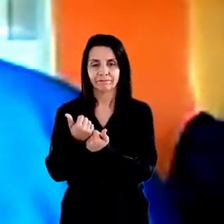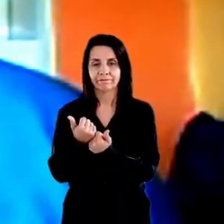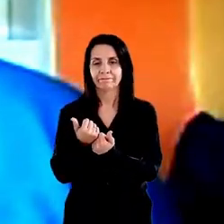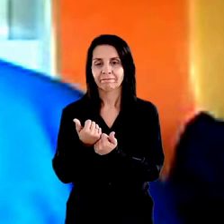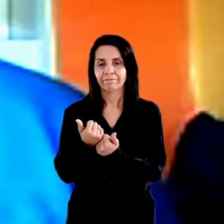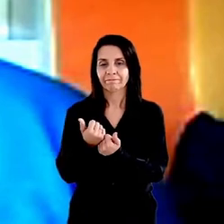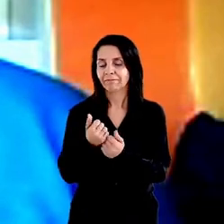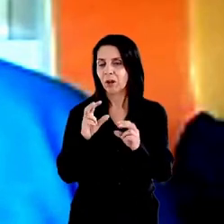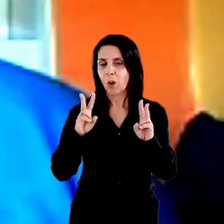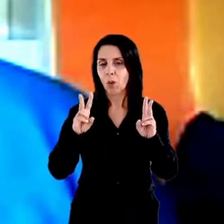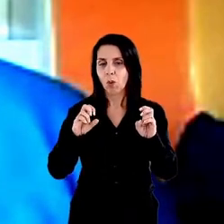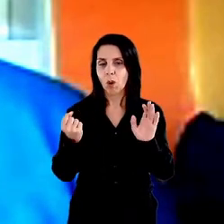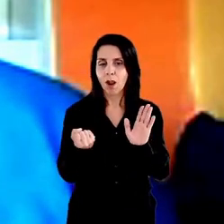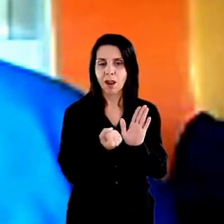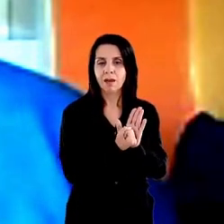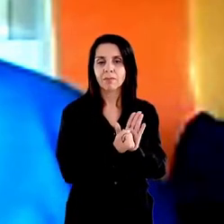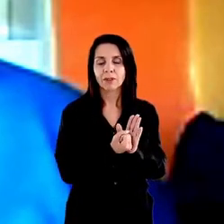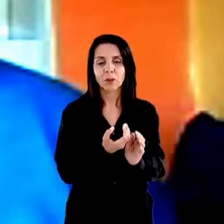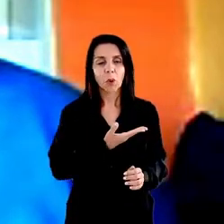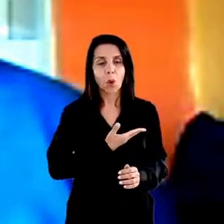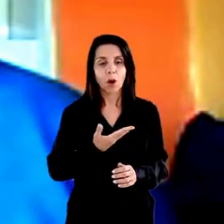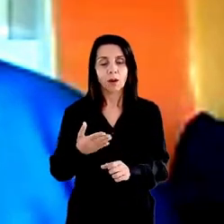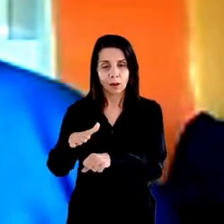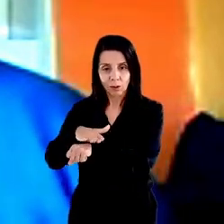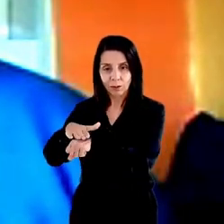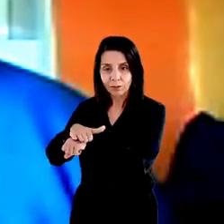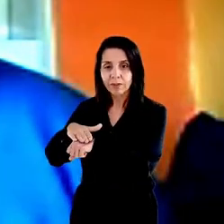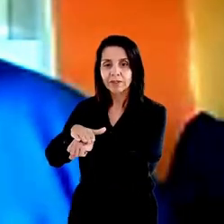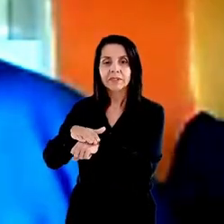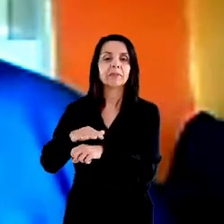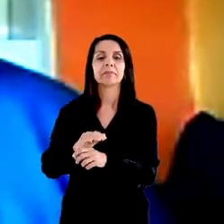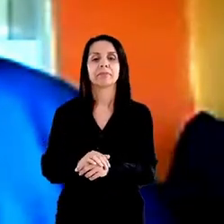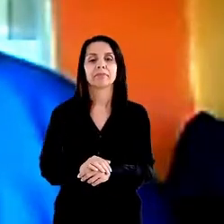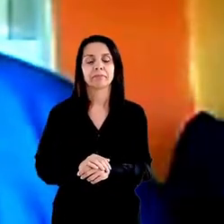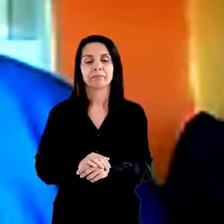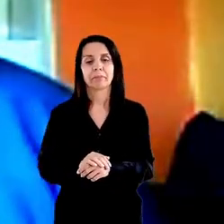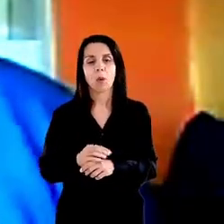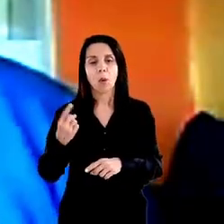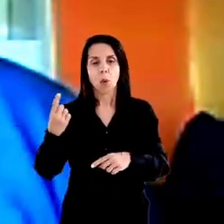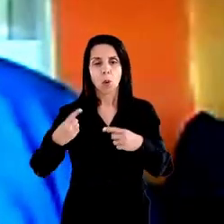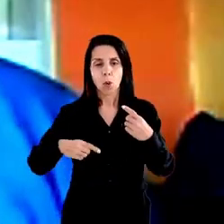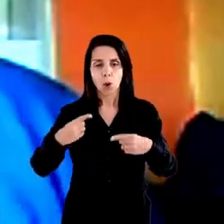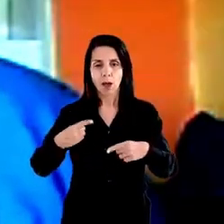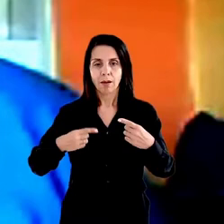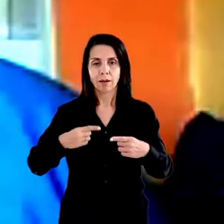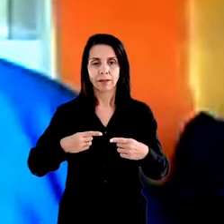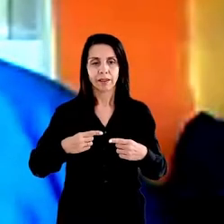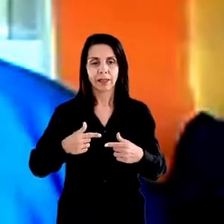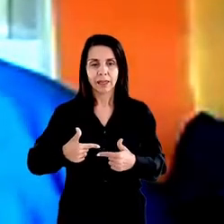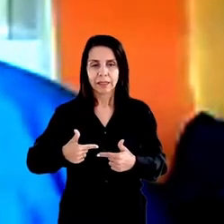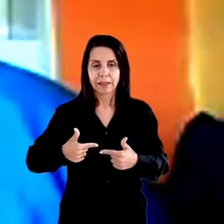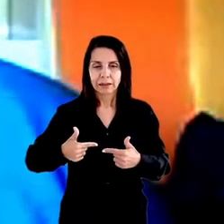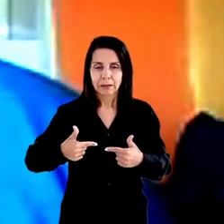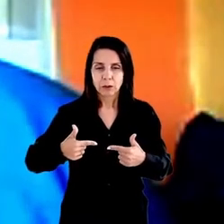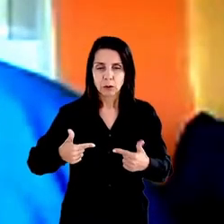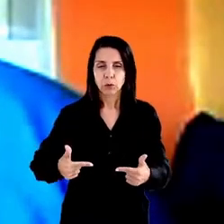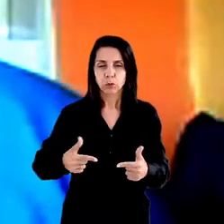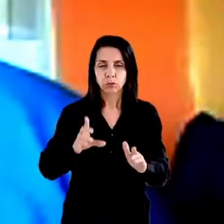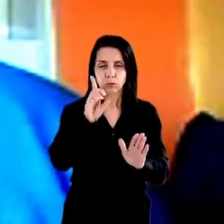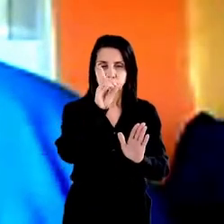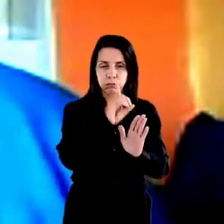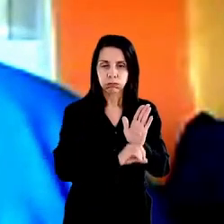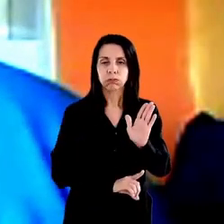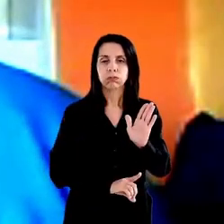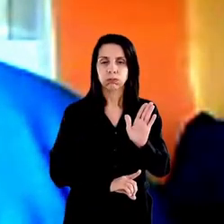mas a gente, conversando com ele, eu defini esse debate como a luta por direitos tem que se dar de barriga